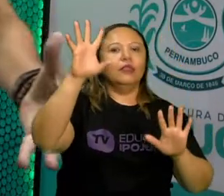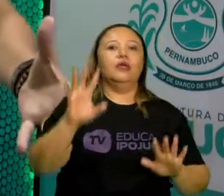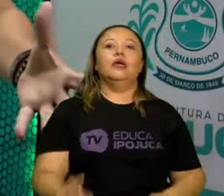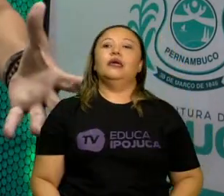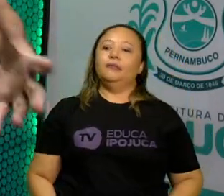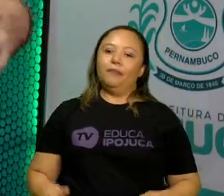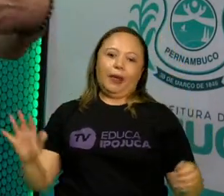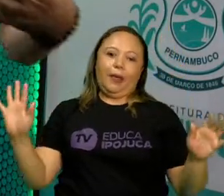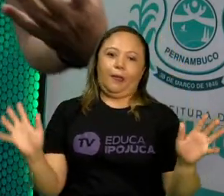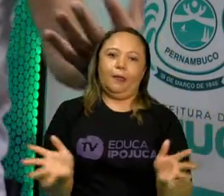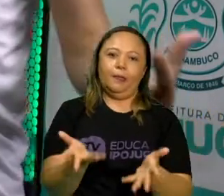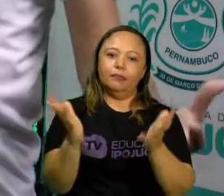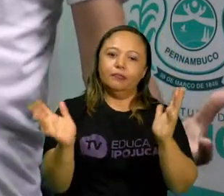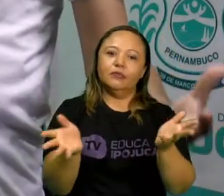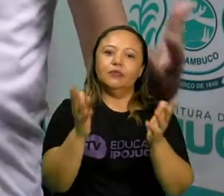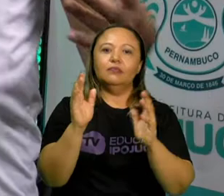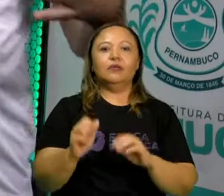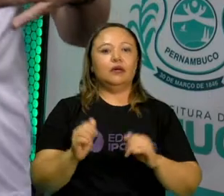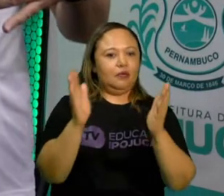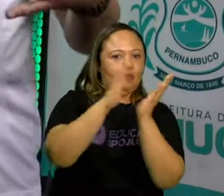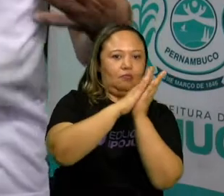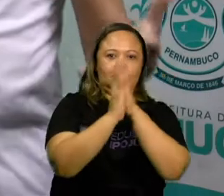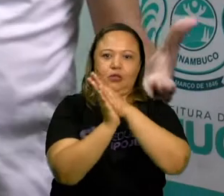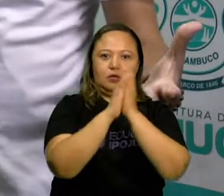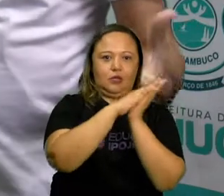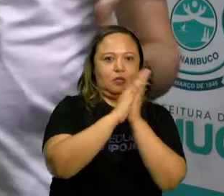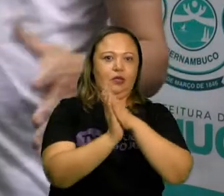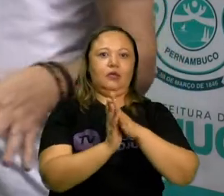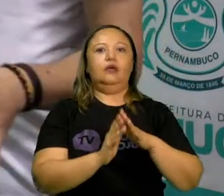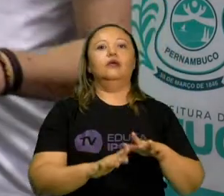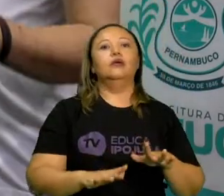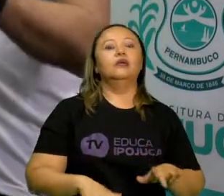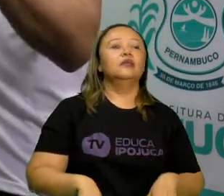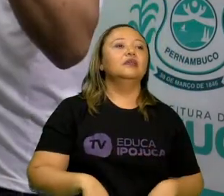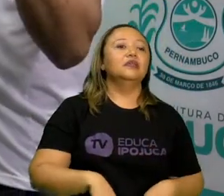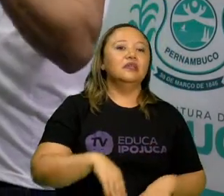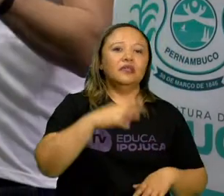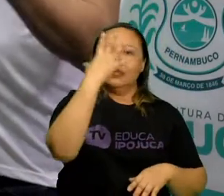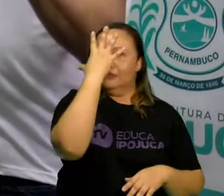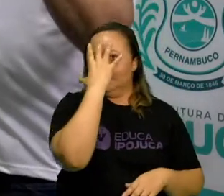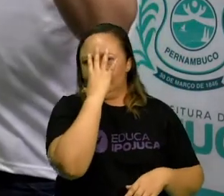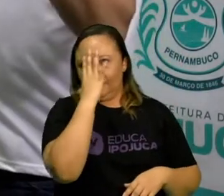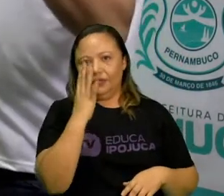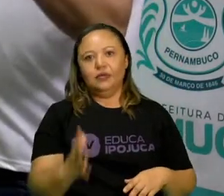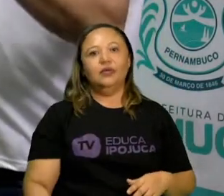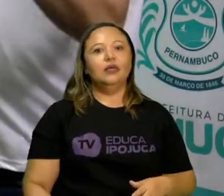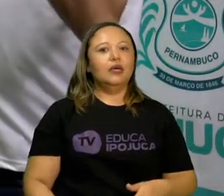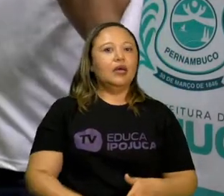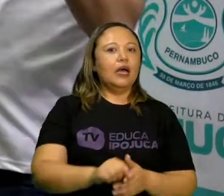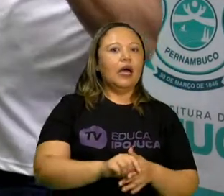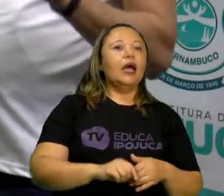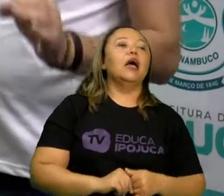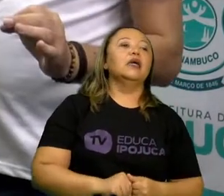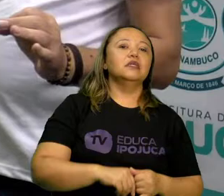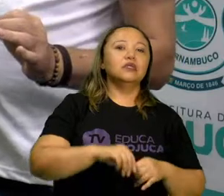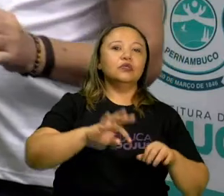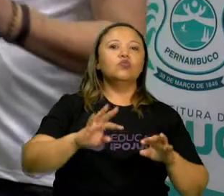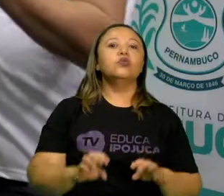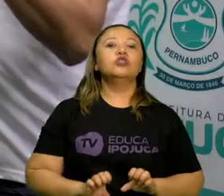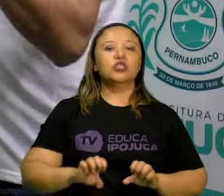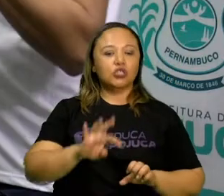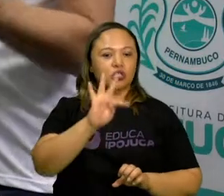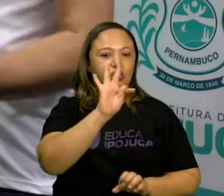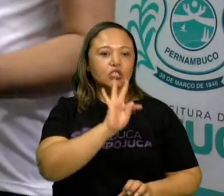animação, assim como o de marionetes, de bonecos, de máscaras. Suas técnicas são relativamente simples.